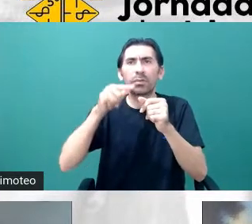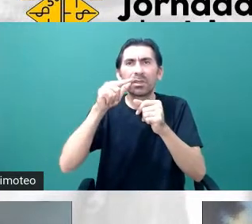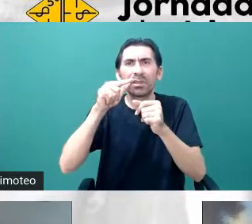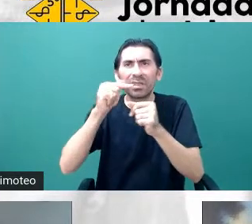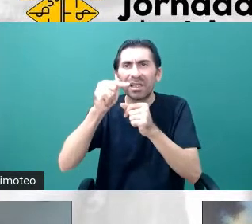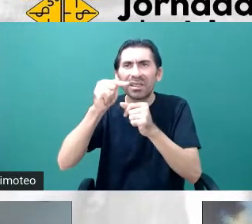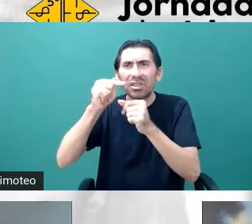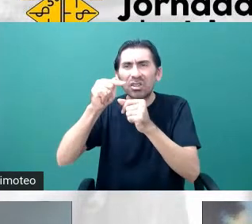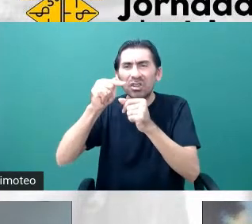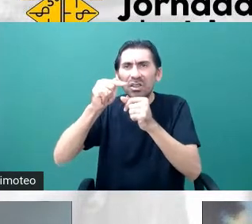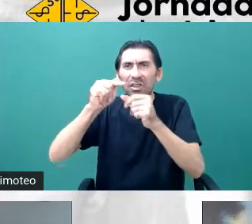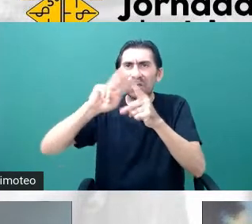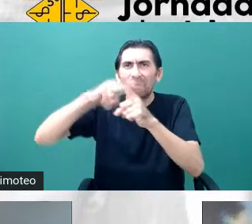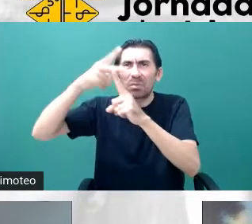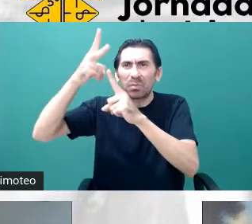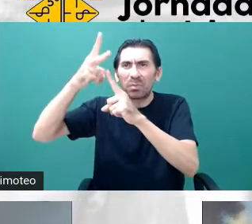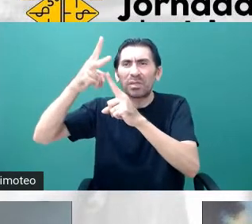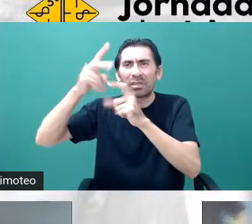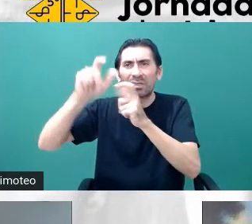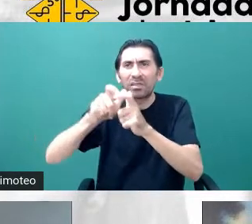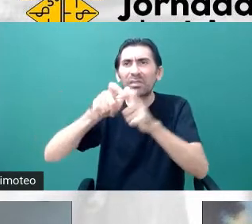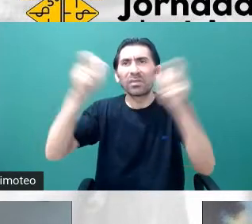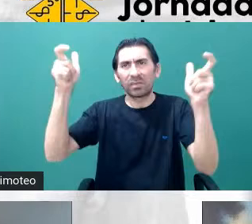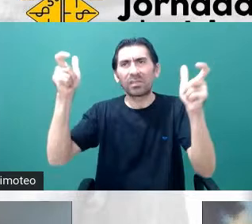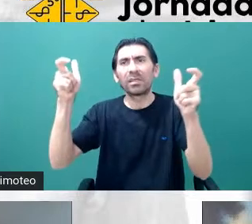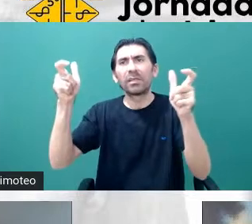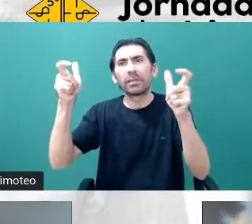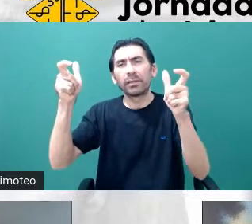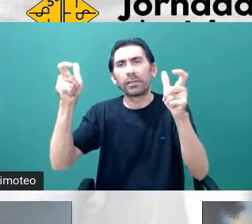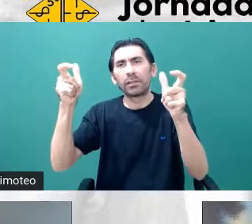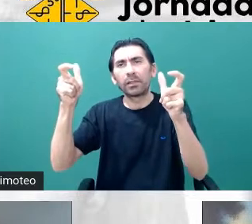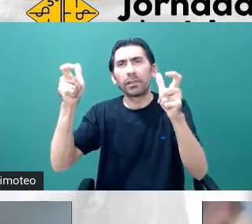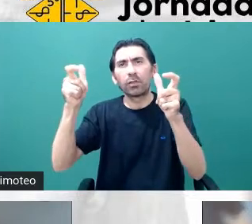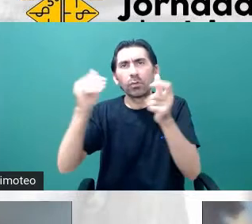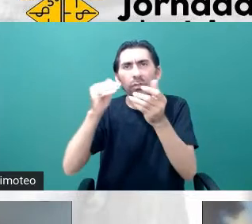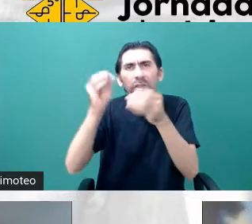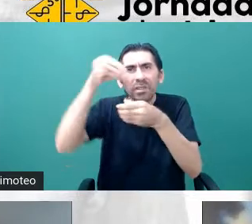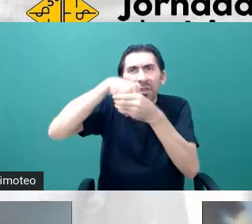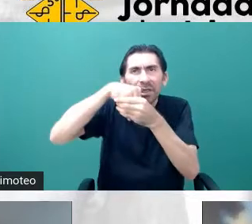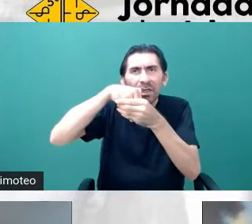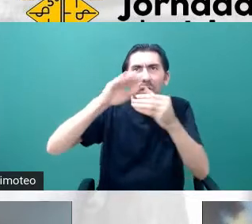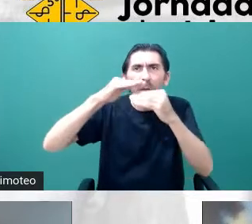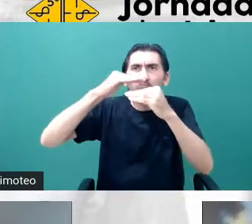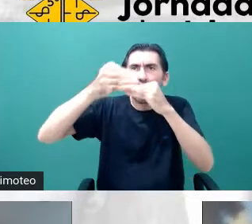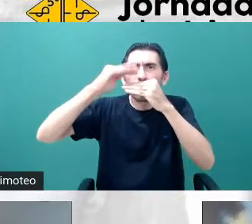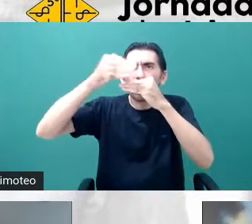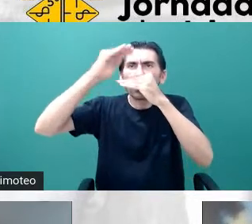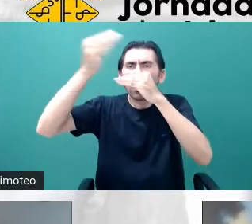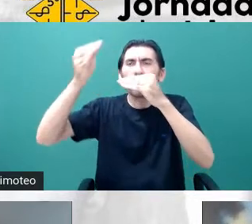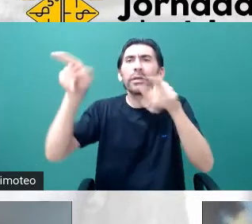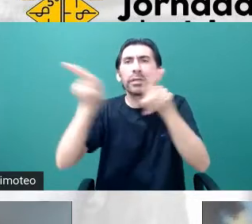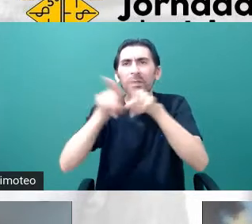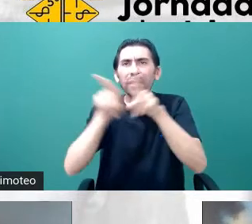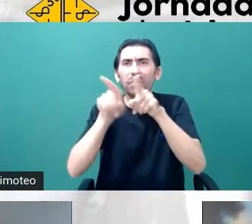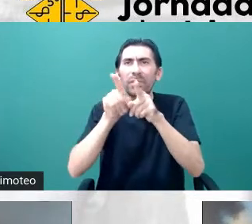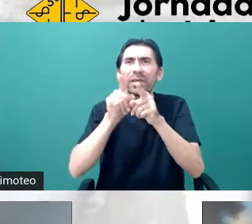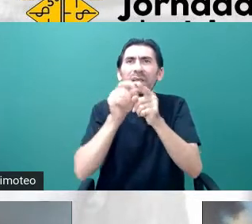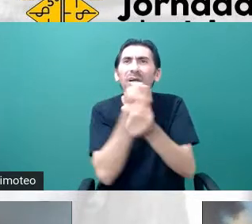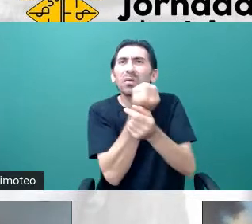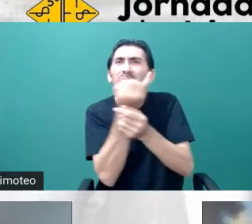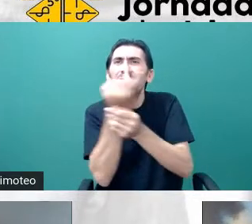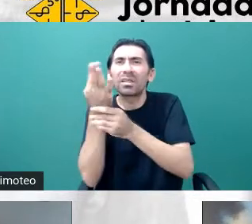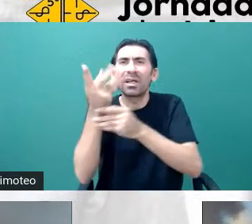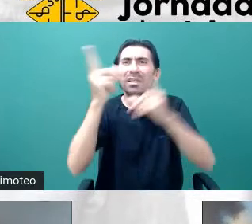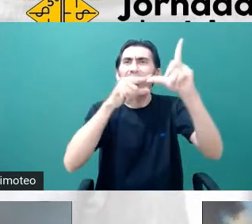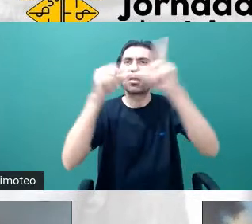densidade, desde a parte central até a parte externa do aglomerado, com milhares de galáxias ali dentro. Então, com isso,